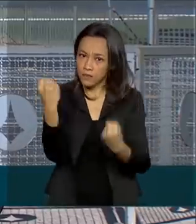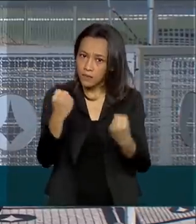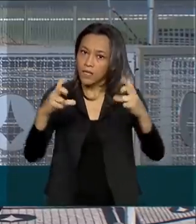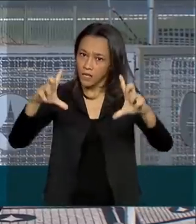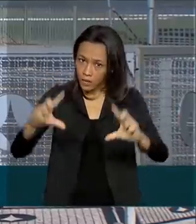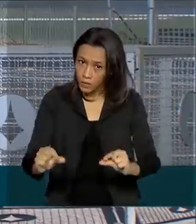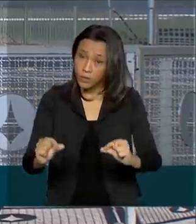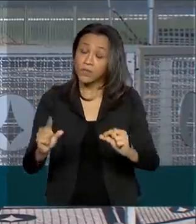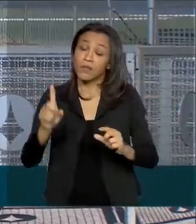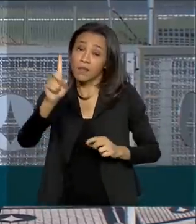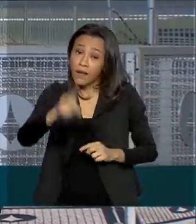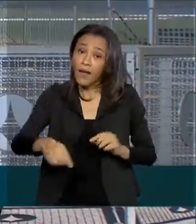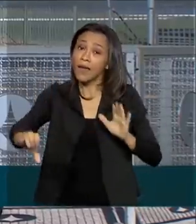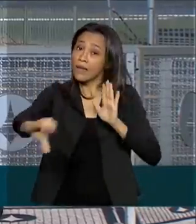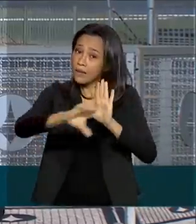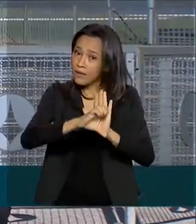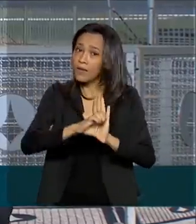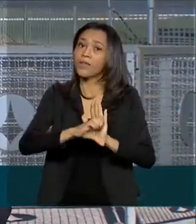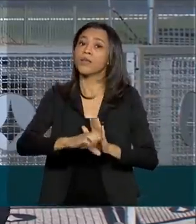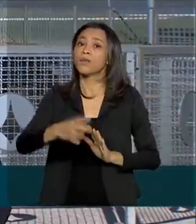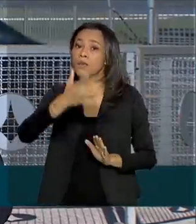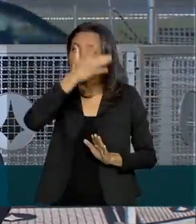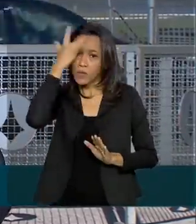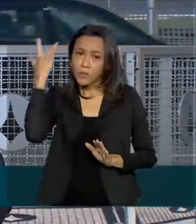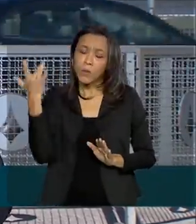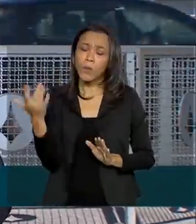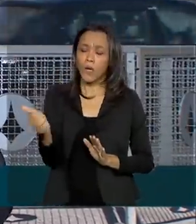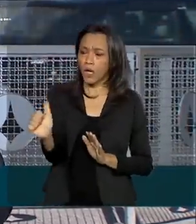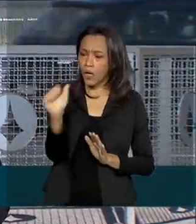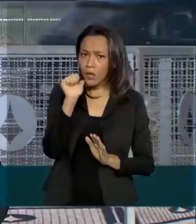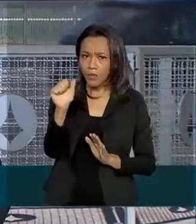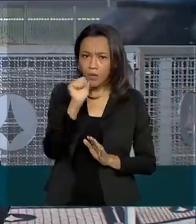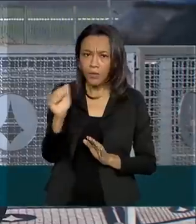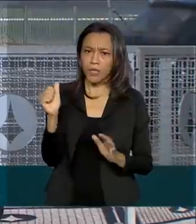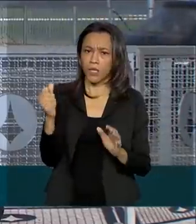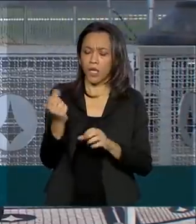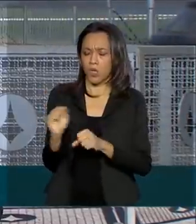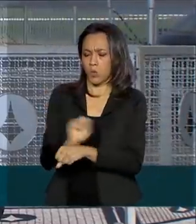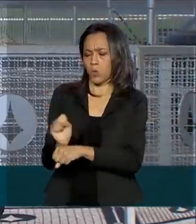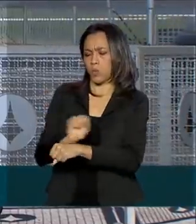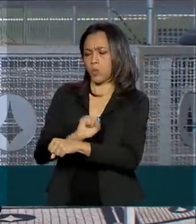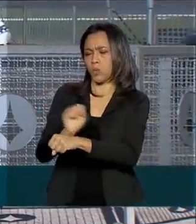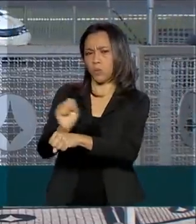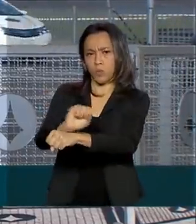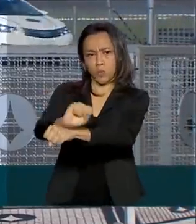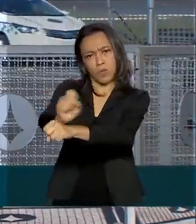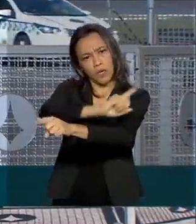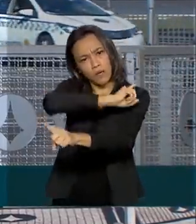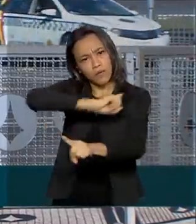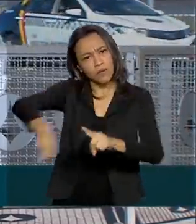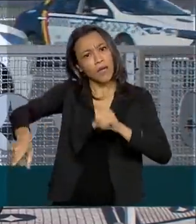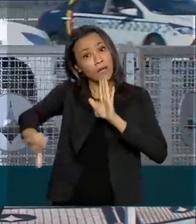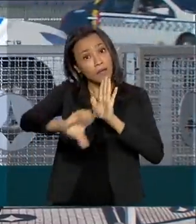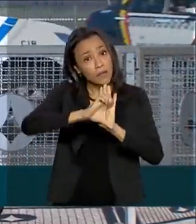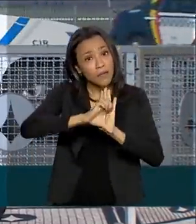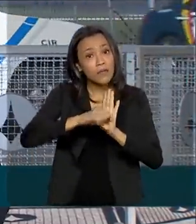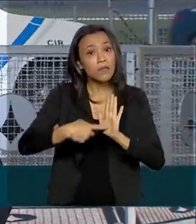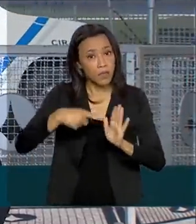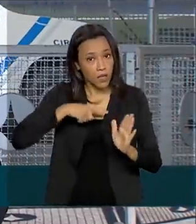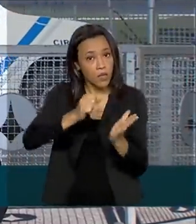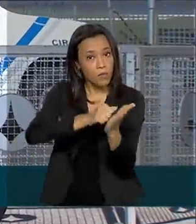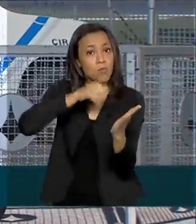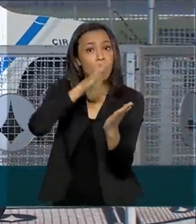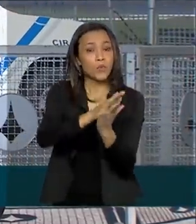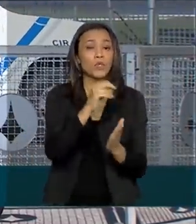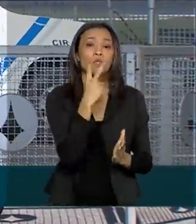considerado crime a condução de veículo estando o condutor sob qualquer efeito de bebida alcoólica. A multa é de